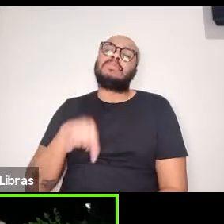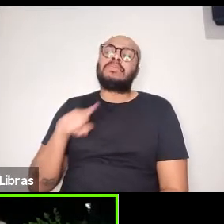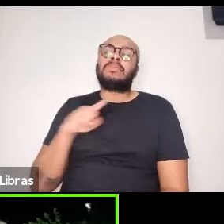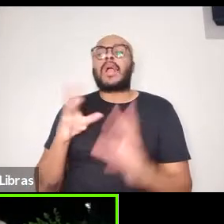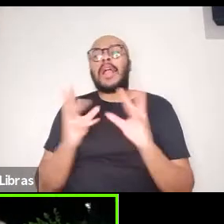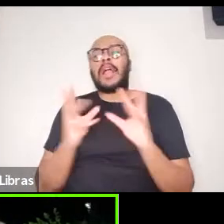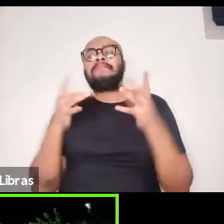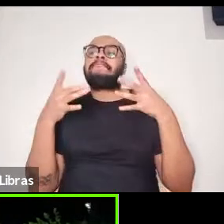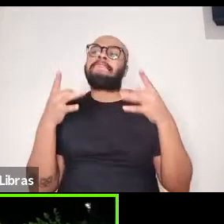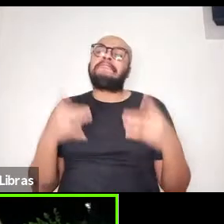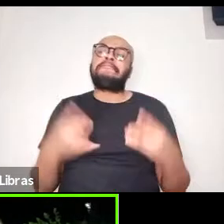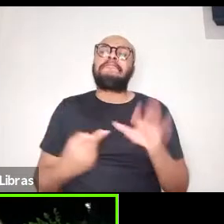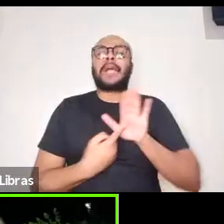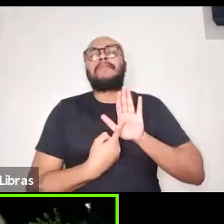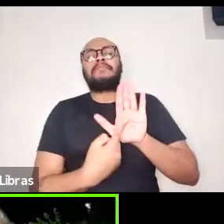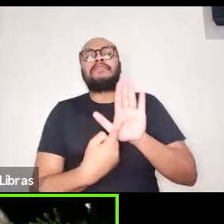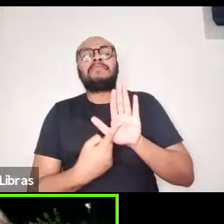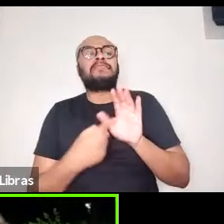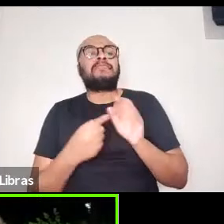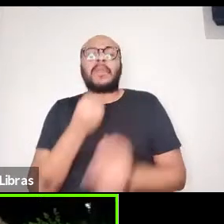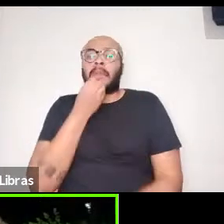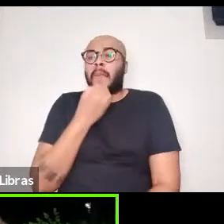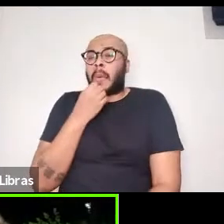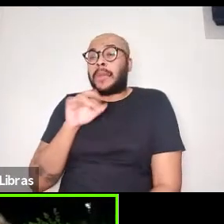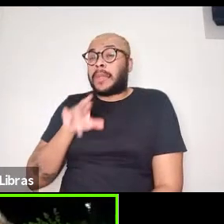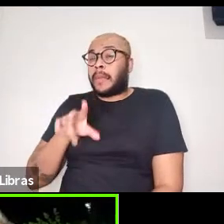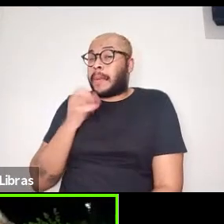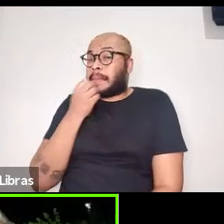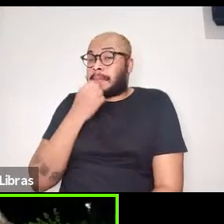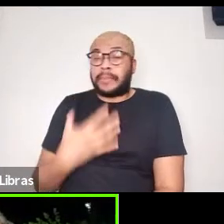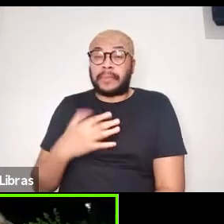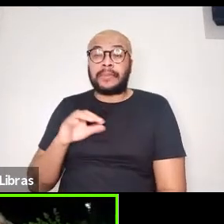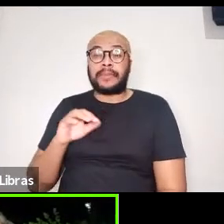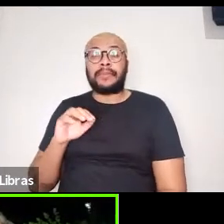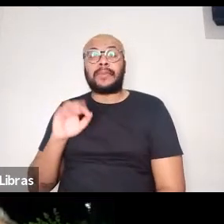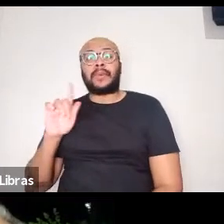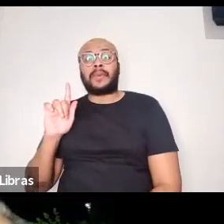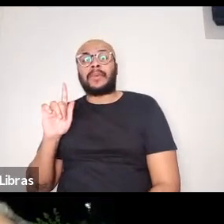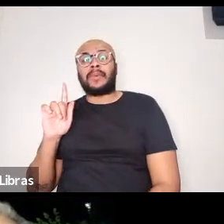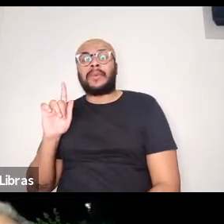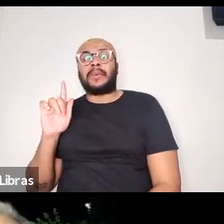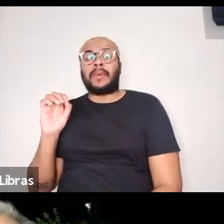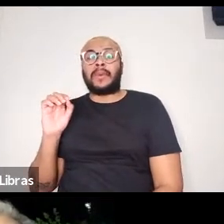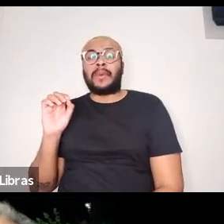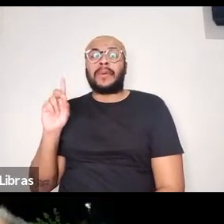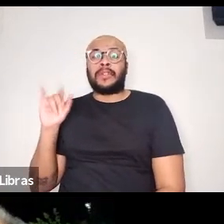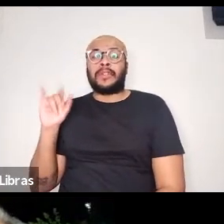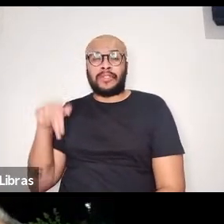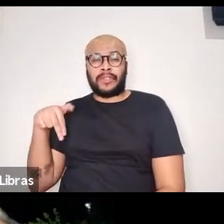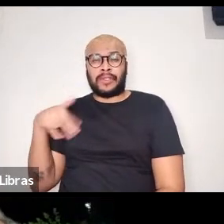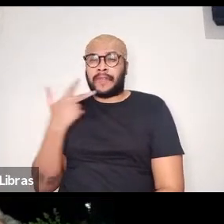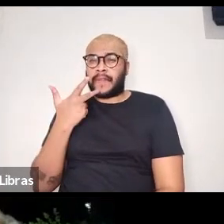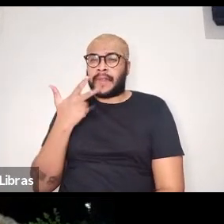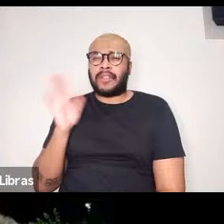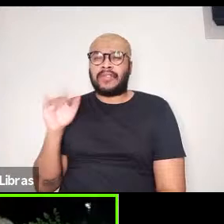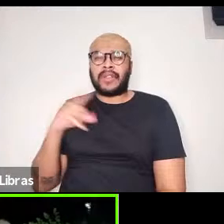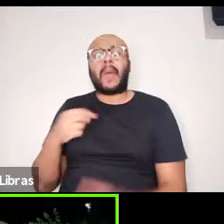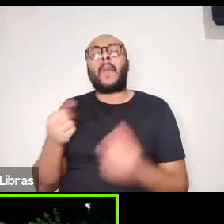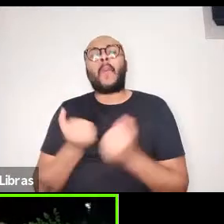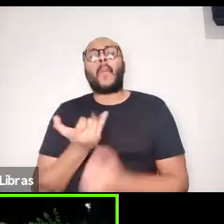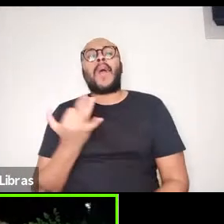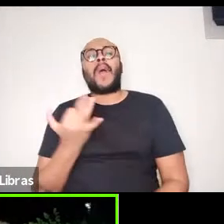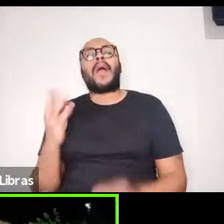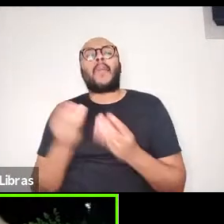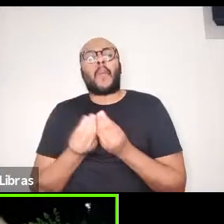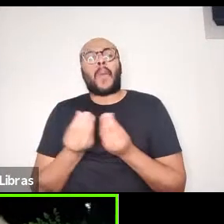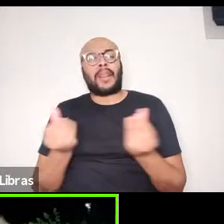apresentadas não são boas resenhas, o Gandhi acabou de nos enunciar algumas qualidades importantes das